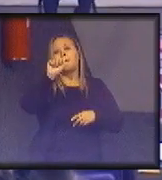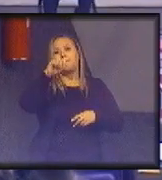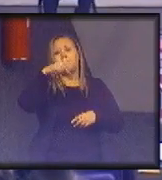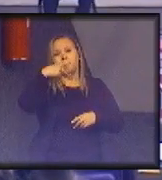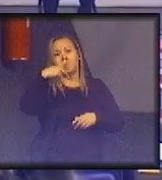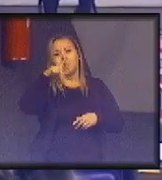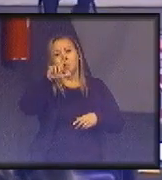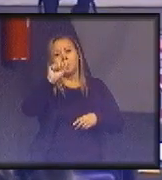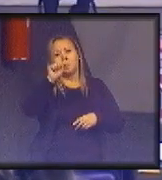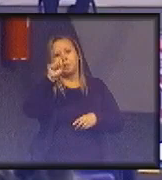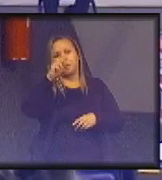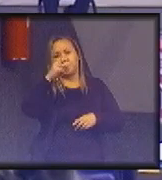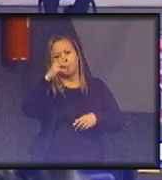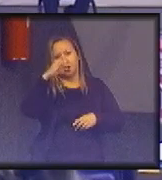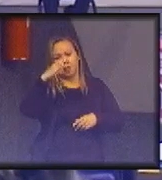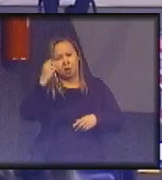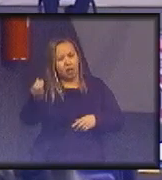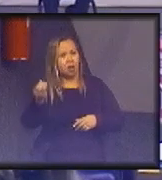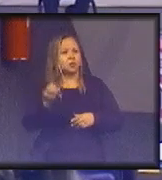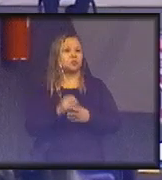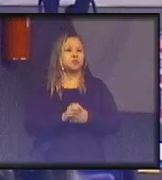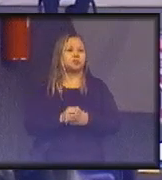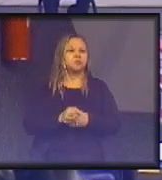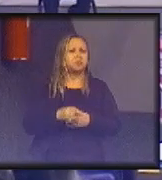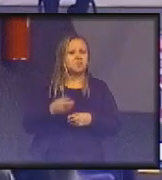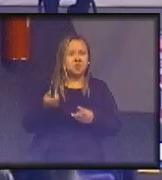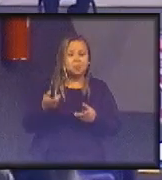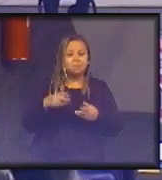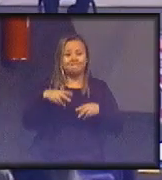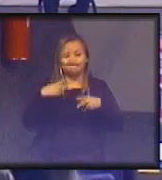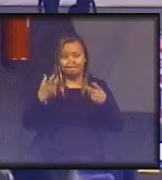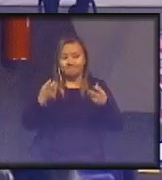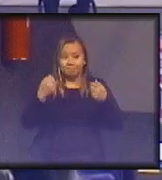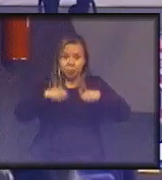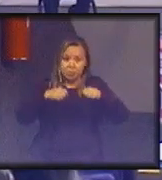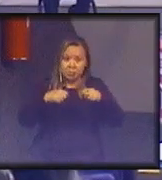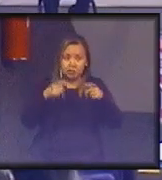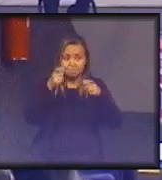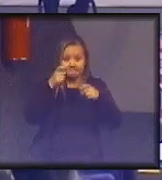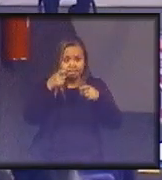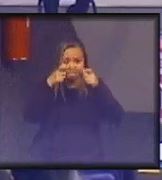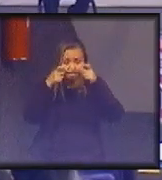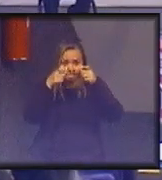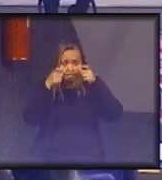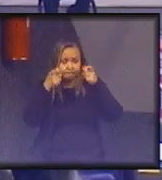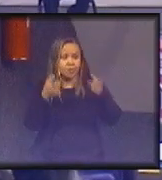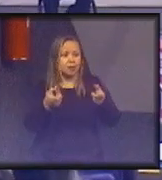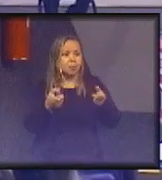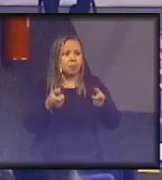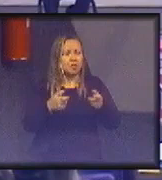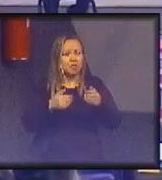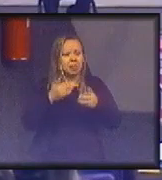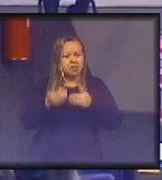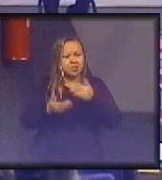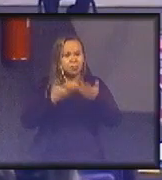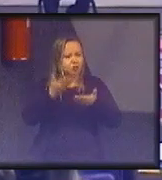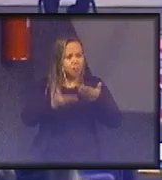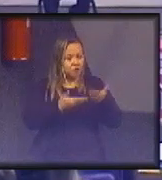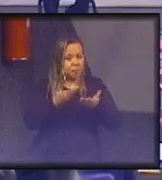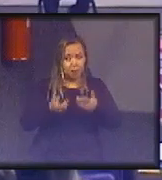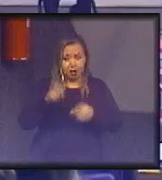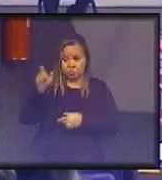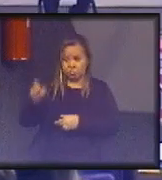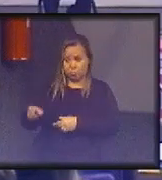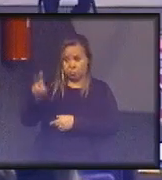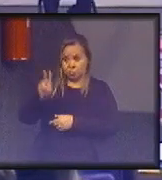especialmente das embalagens, é uma questão que tem que ser olhada de perto. Tem um grande envolvimento do consumidor, mas tem um